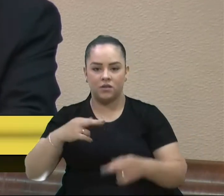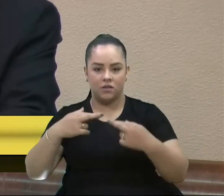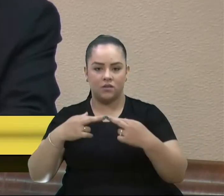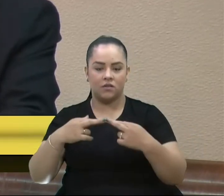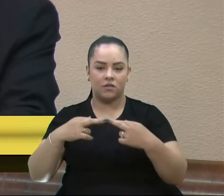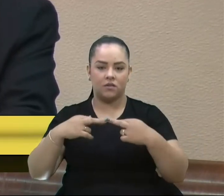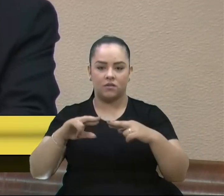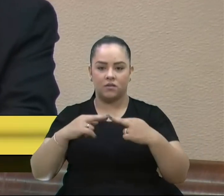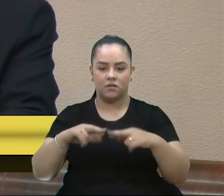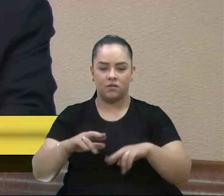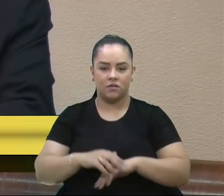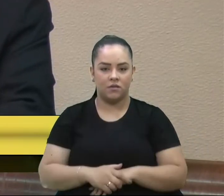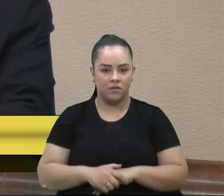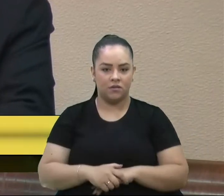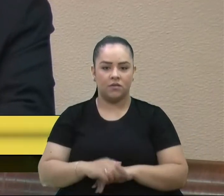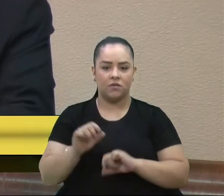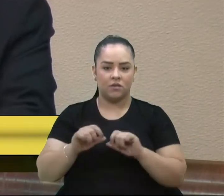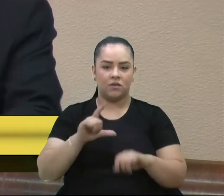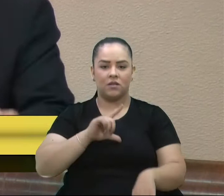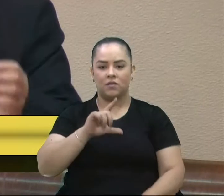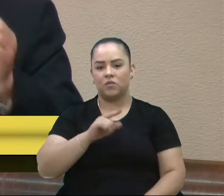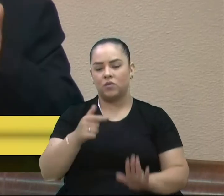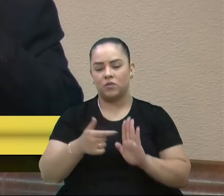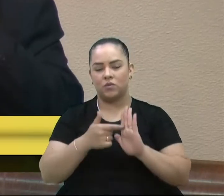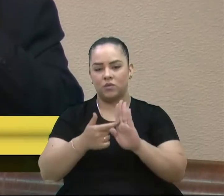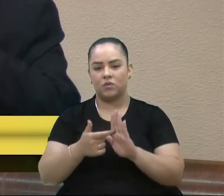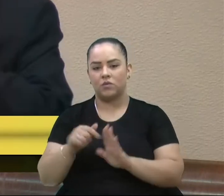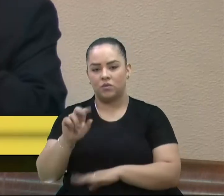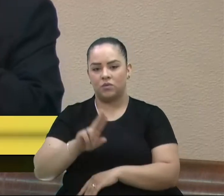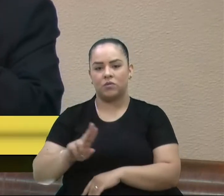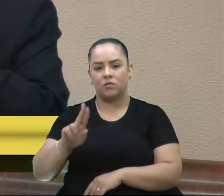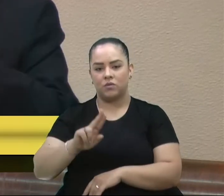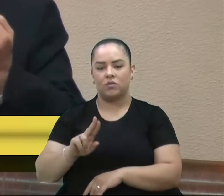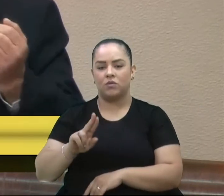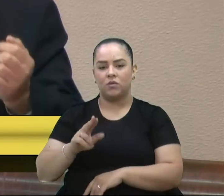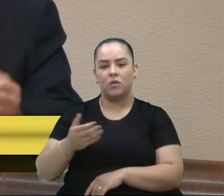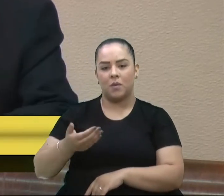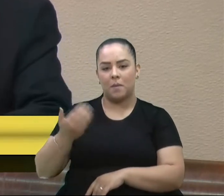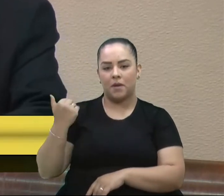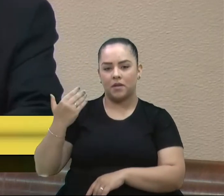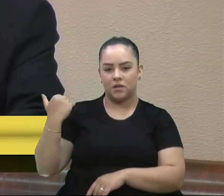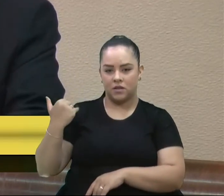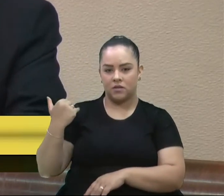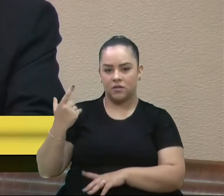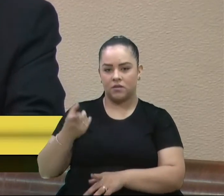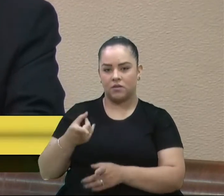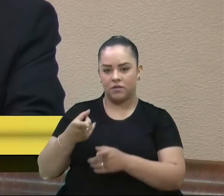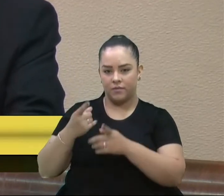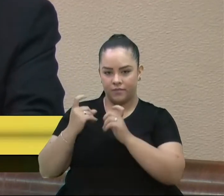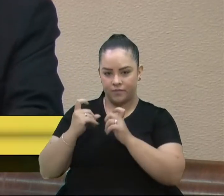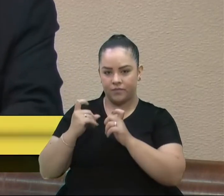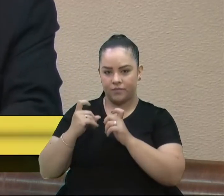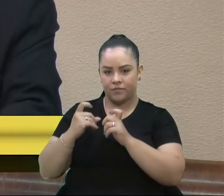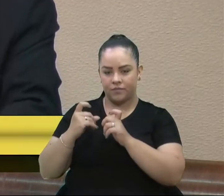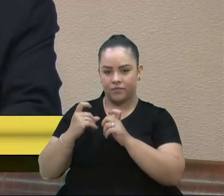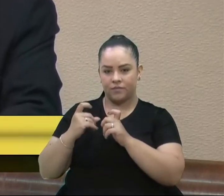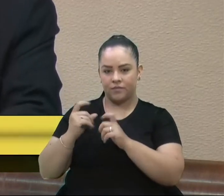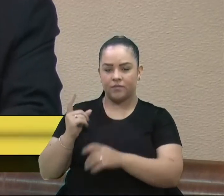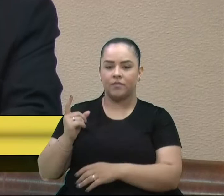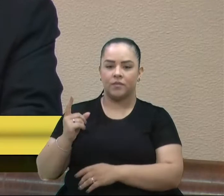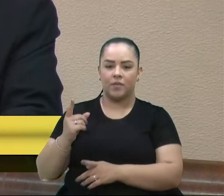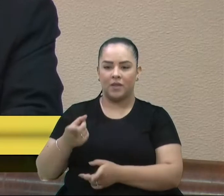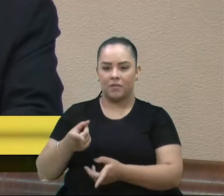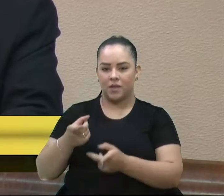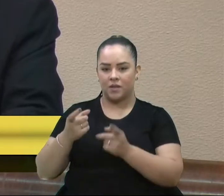Gonçalves, os resultados trouxeram preocupação, na época, quando foram constatados indícios